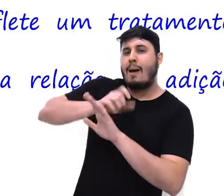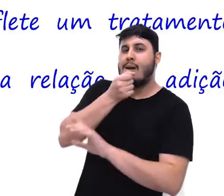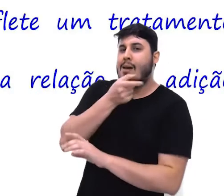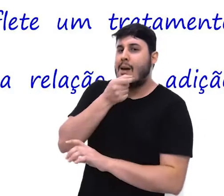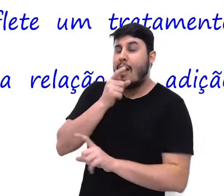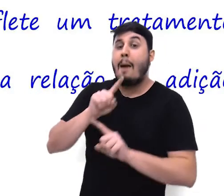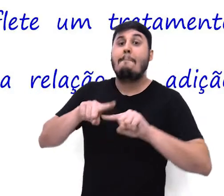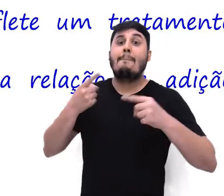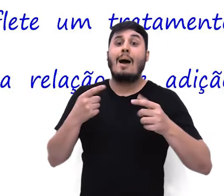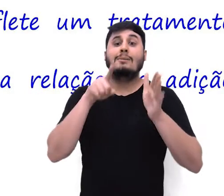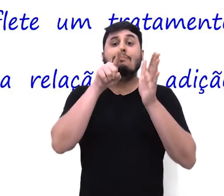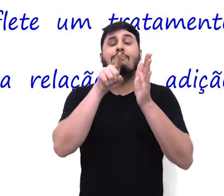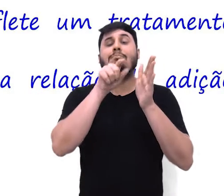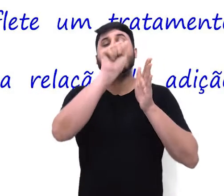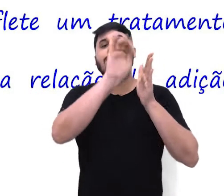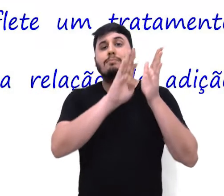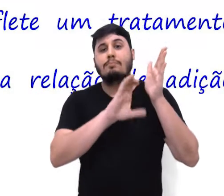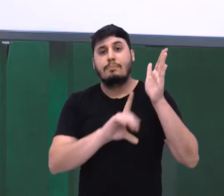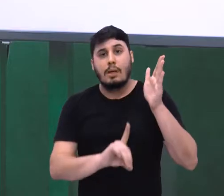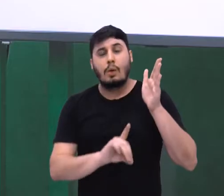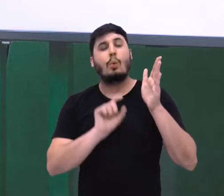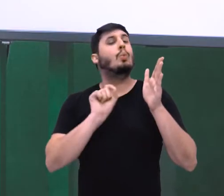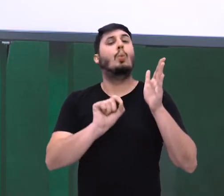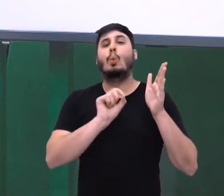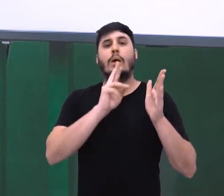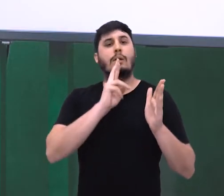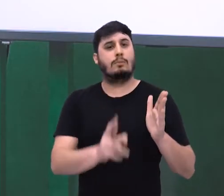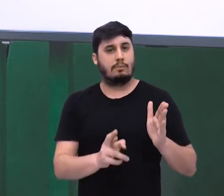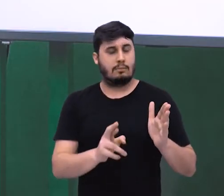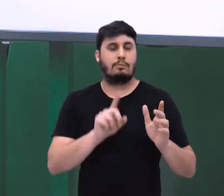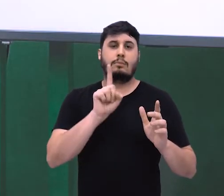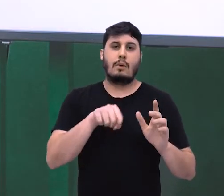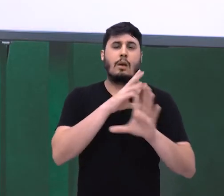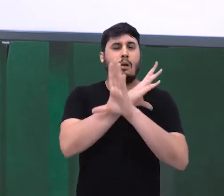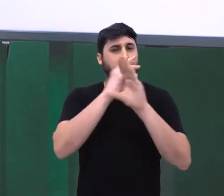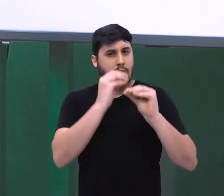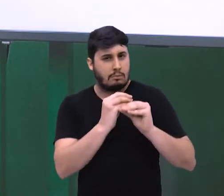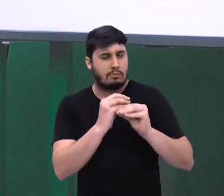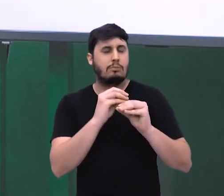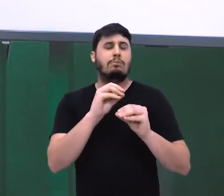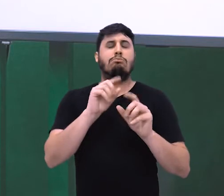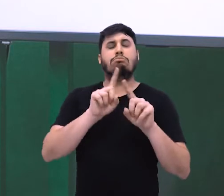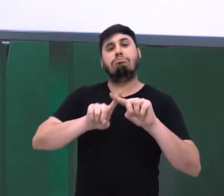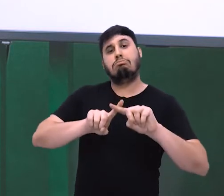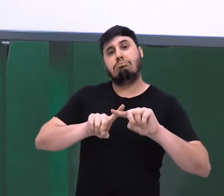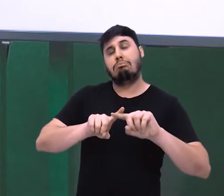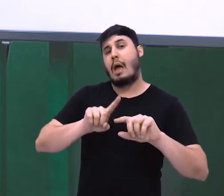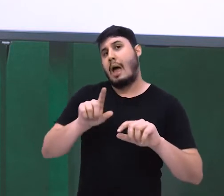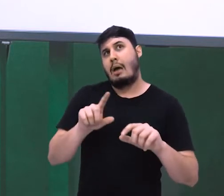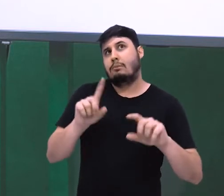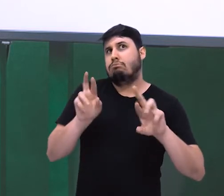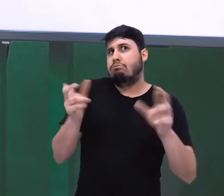da oração adversativa na letra A, a conjunção aditiva, que é o E, na letra B.